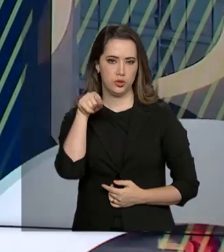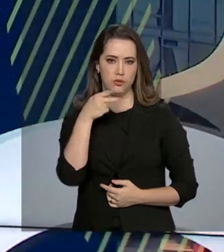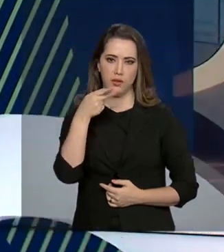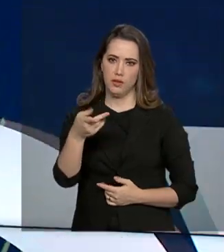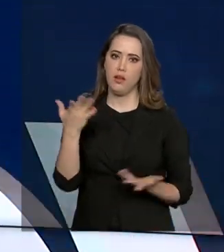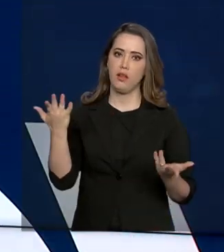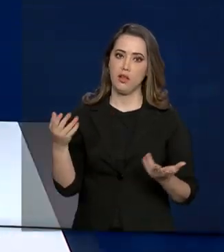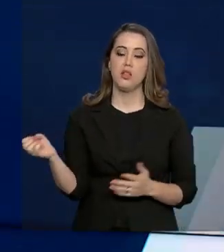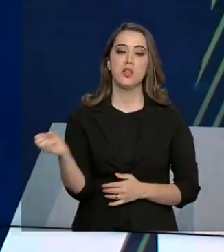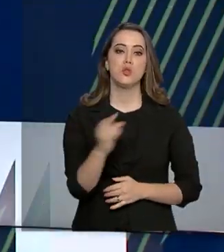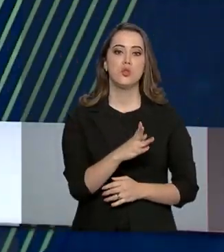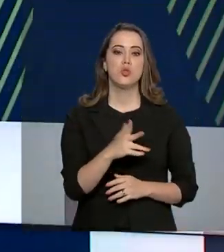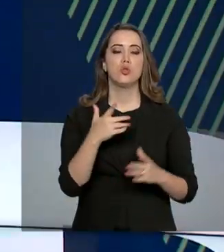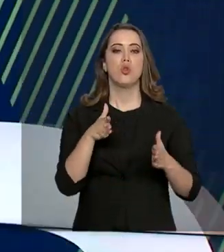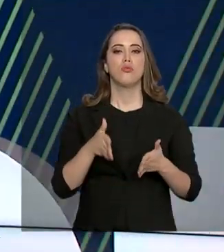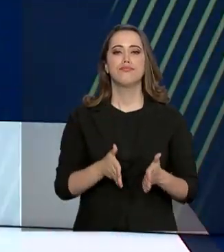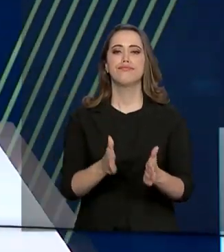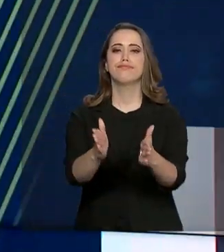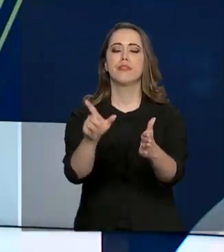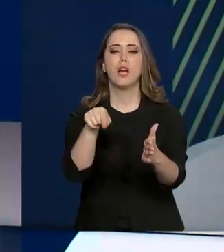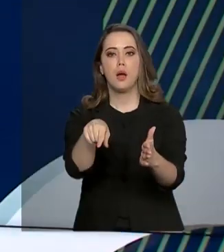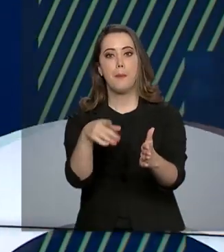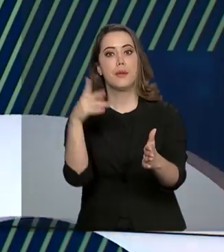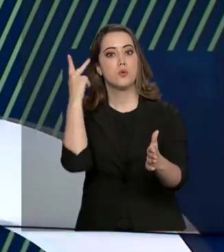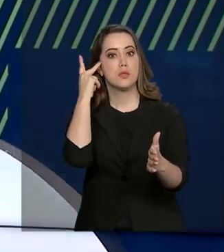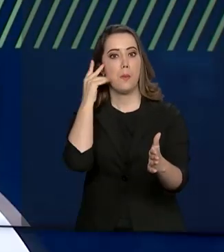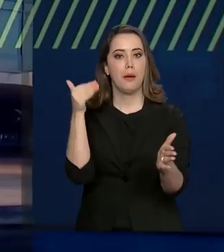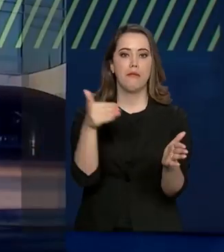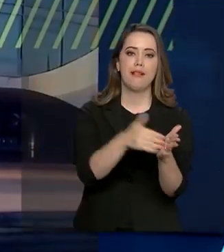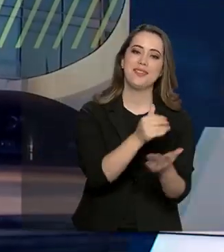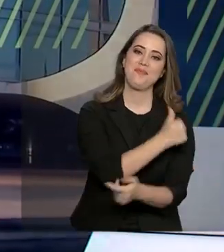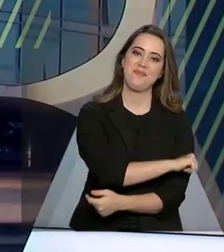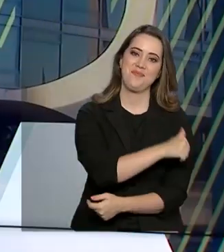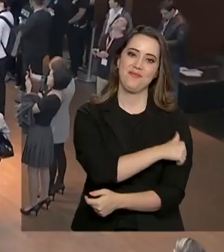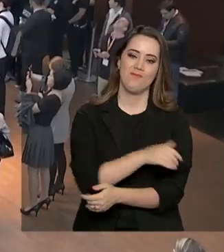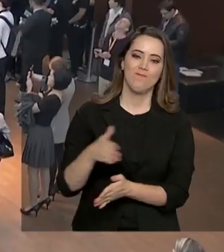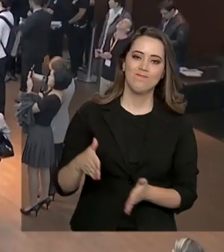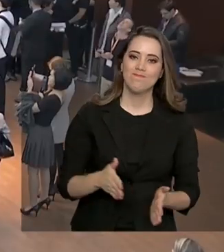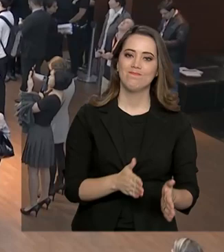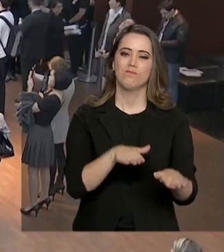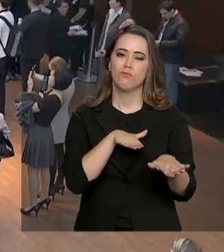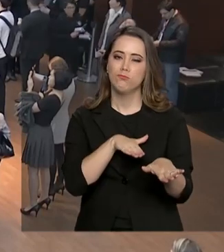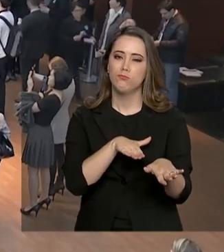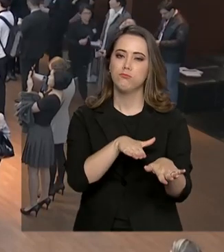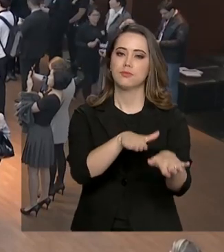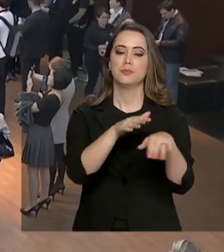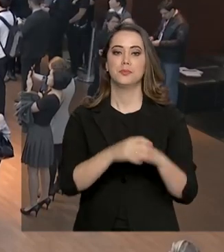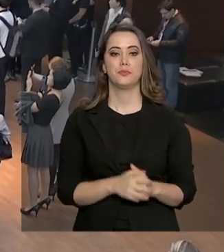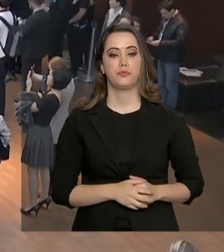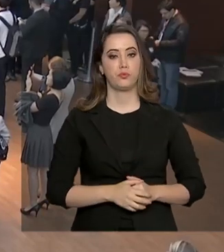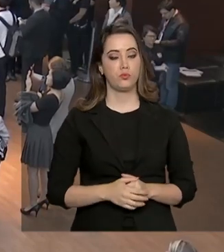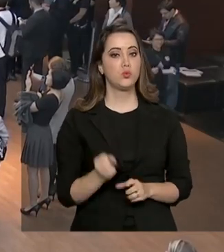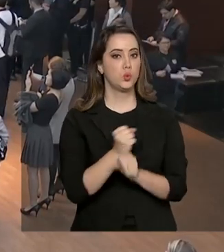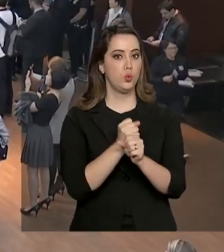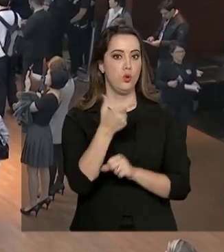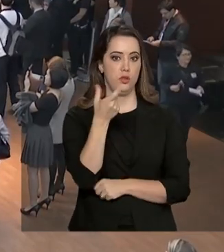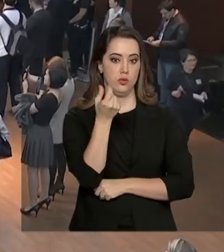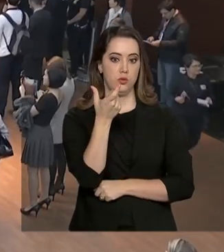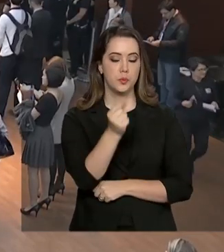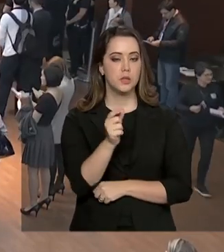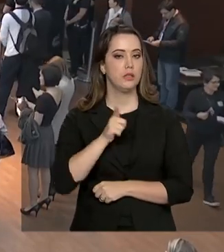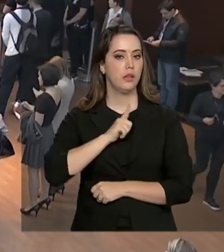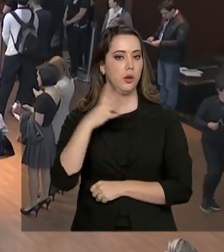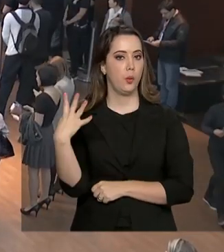será a concessão da nova Dutra, rodovia entre São Paulo e Rio de Janeiro. Em 2020, estão previstos